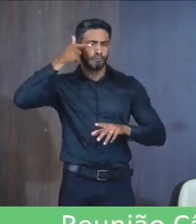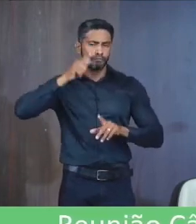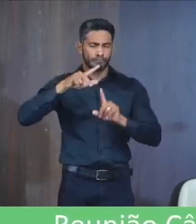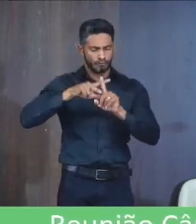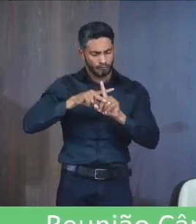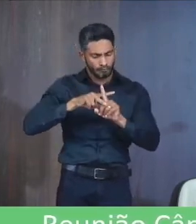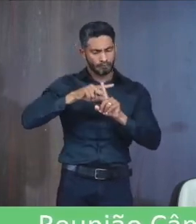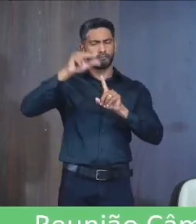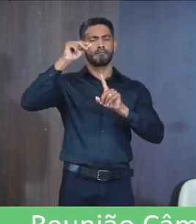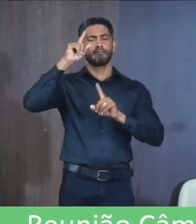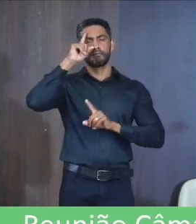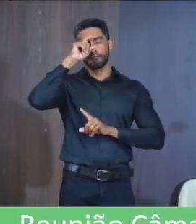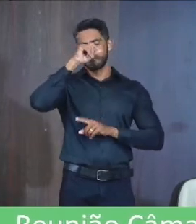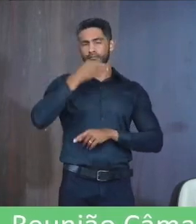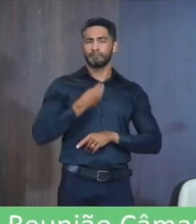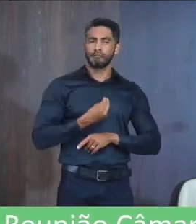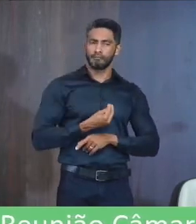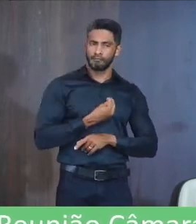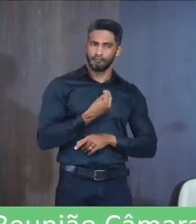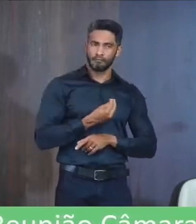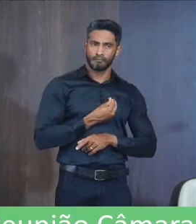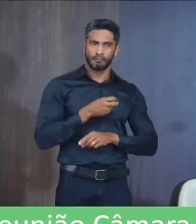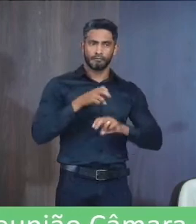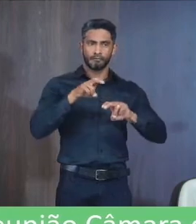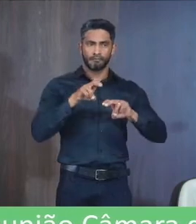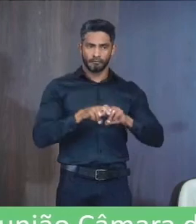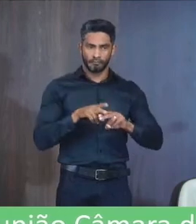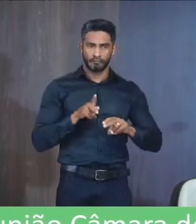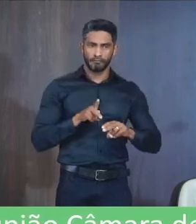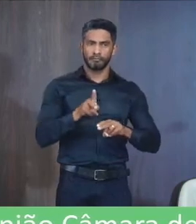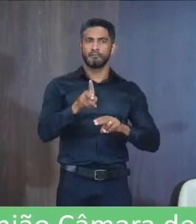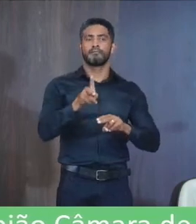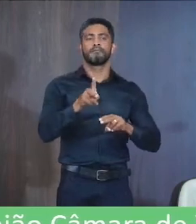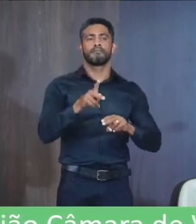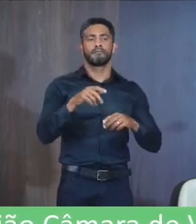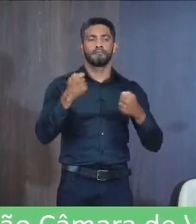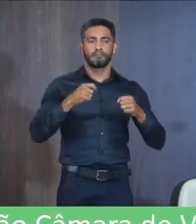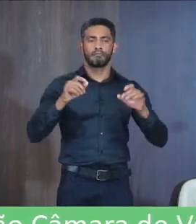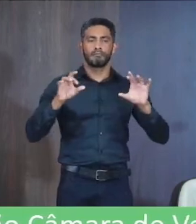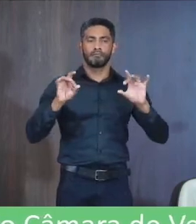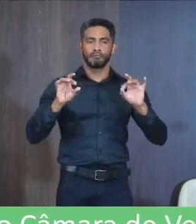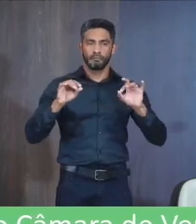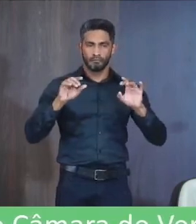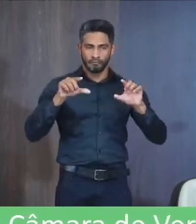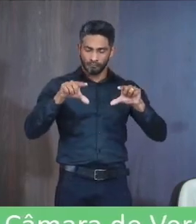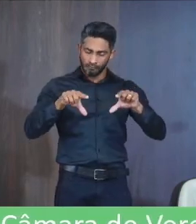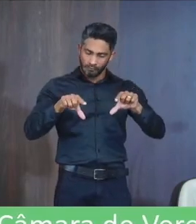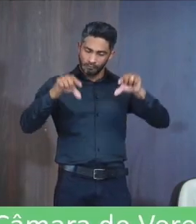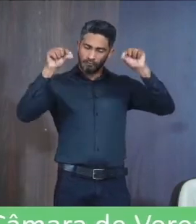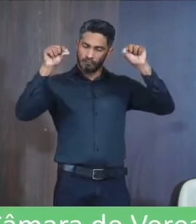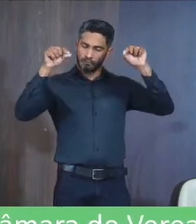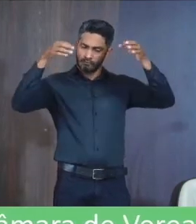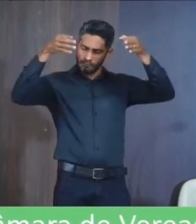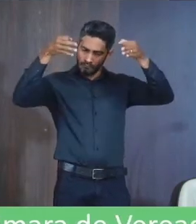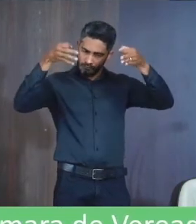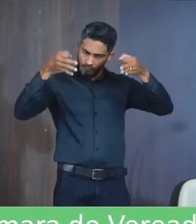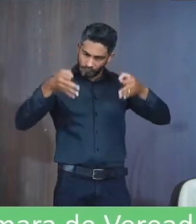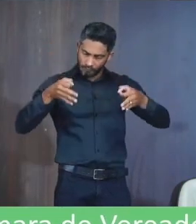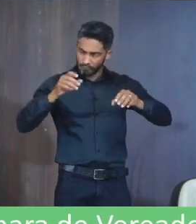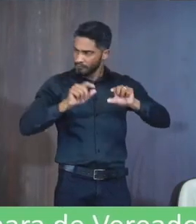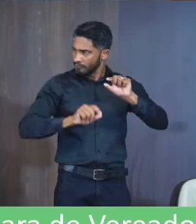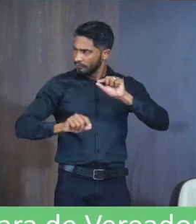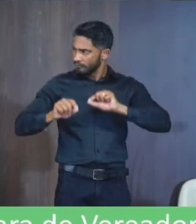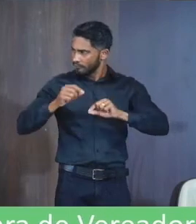vida Porque para estar sentado Nessa cadeira E continuar sentado Tem que ser As pessoas Determinadas Pessoas Que